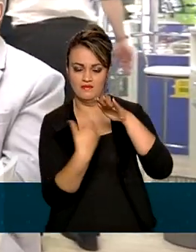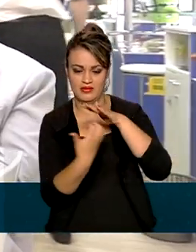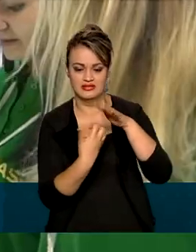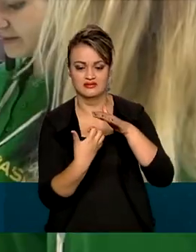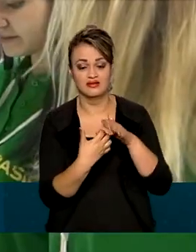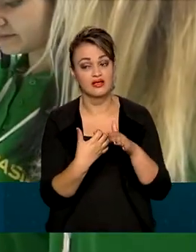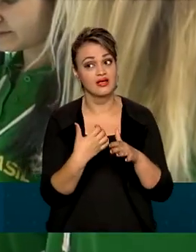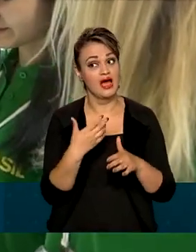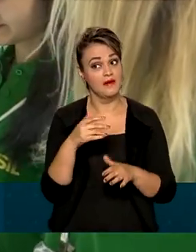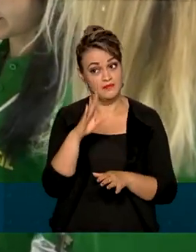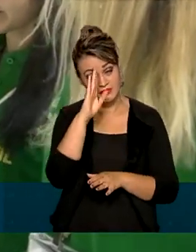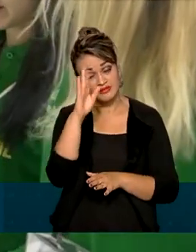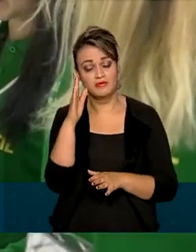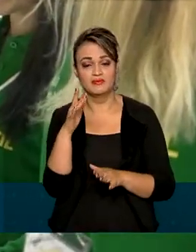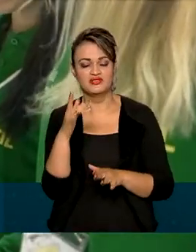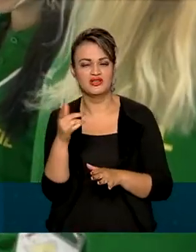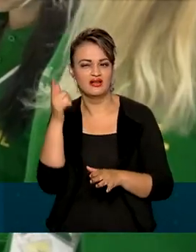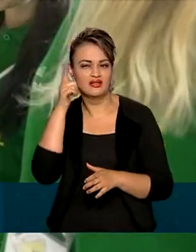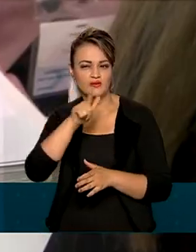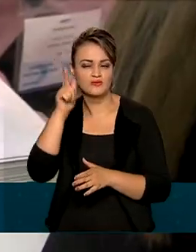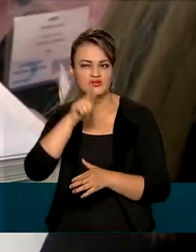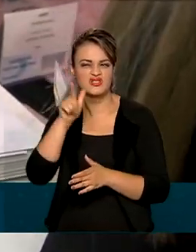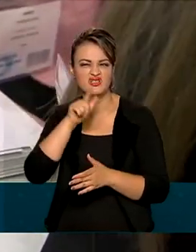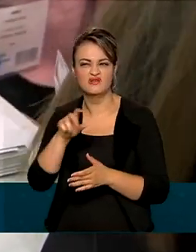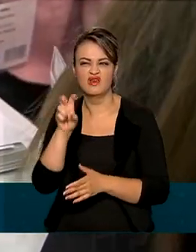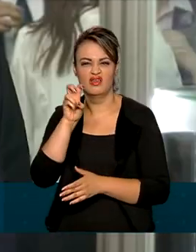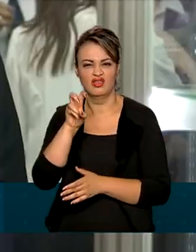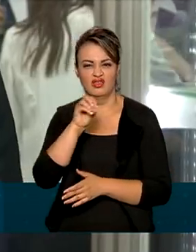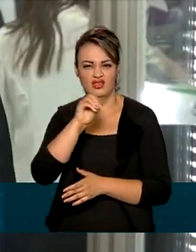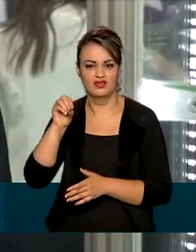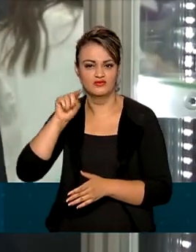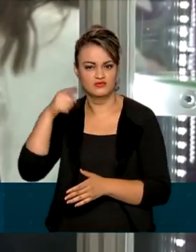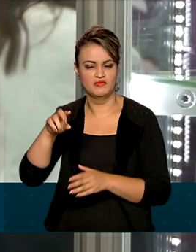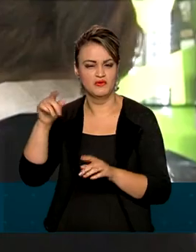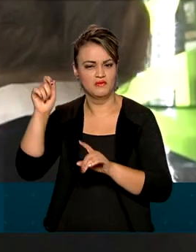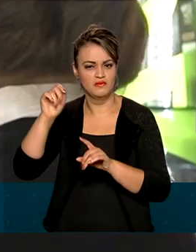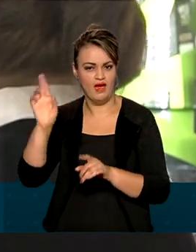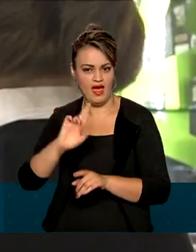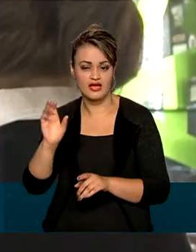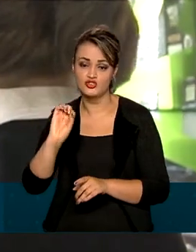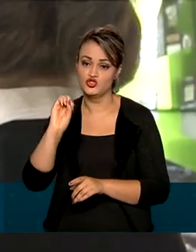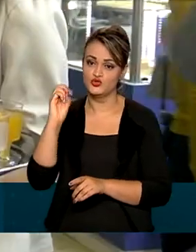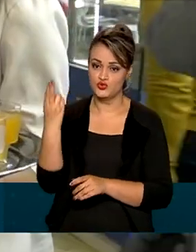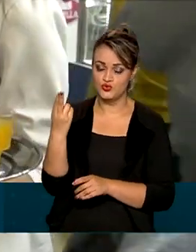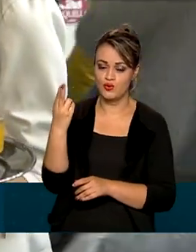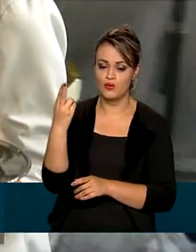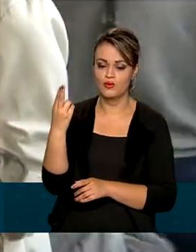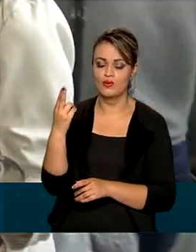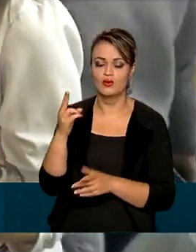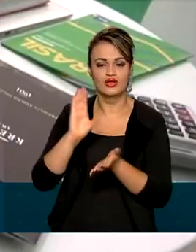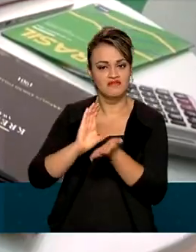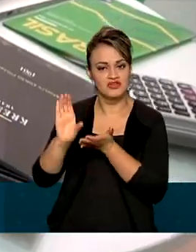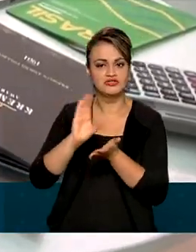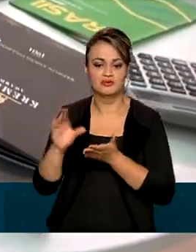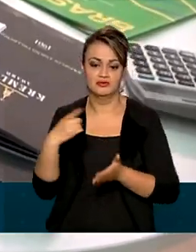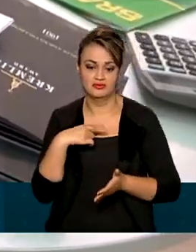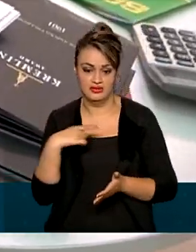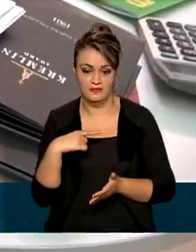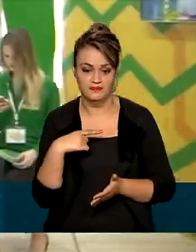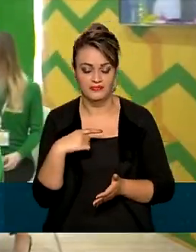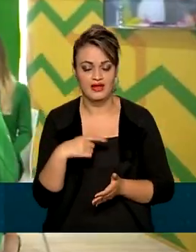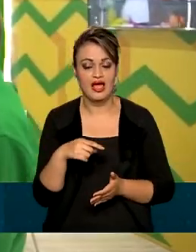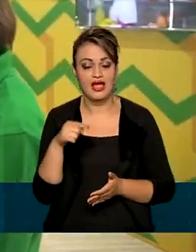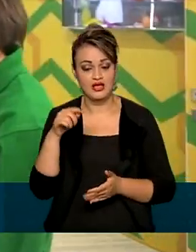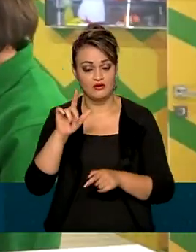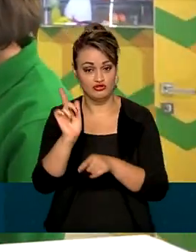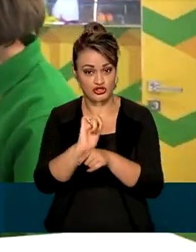preferência, as que estejam faturando acima dos 500 mil reais ou tenham recebido algum tipo de investimento. Os gestores